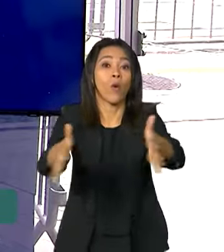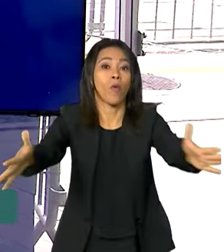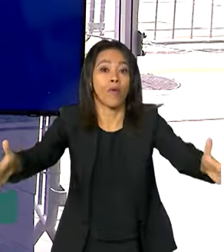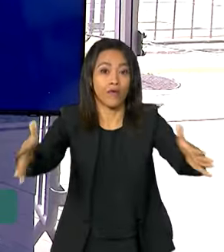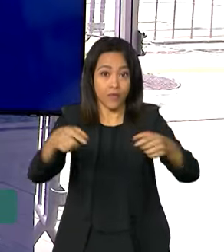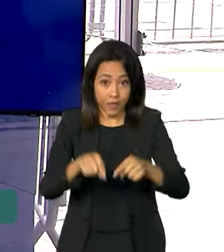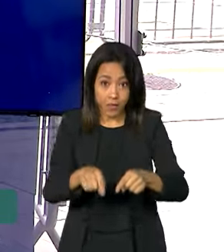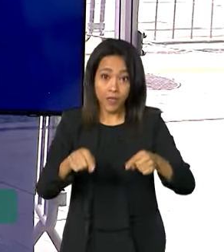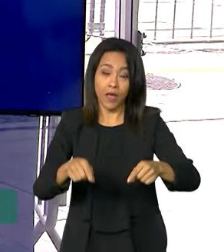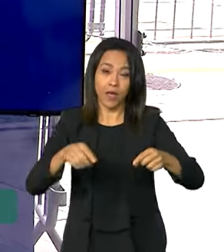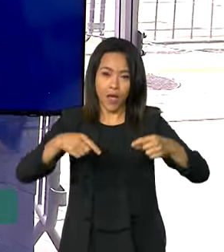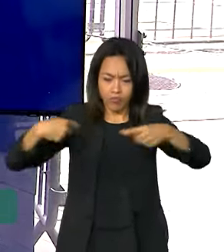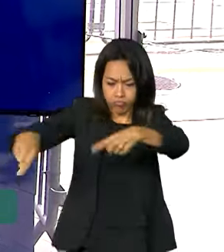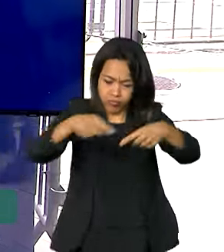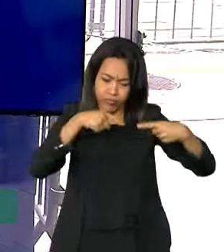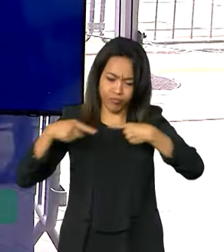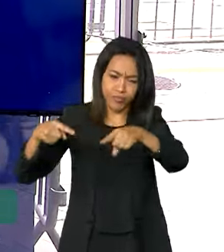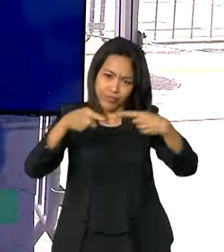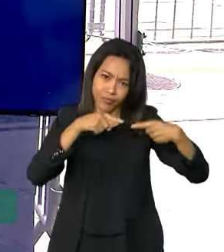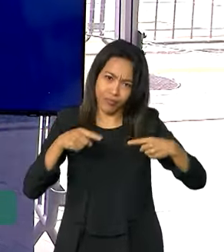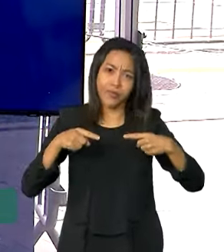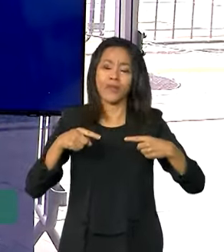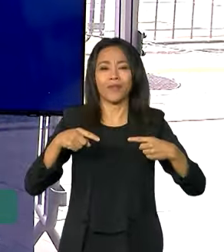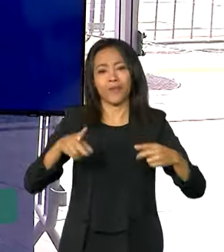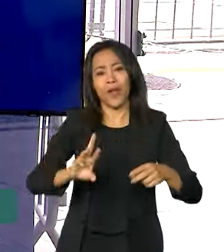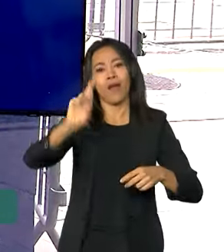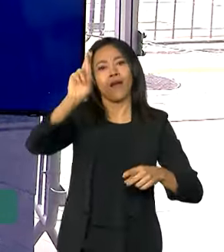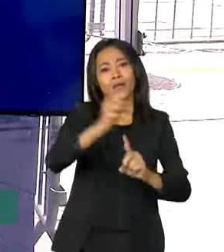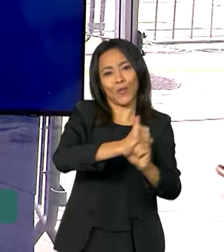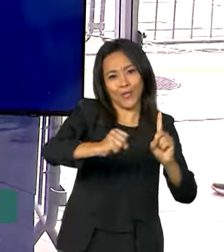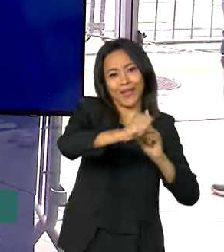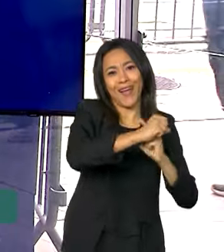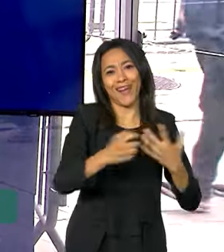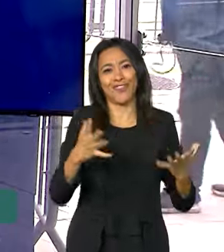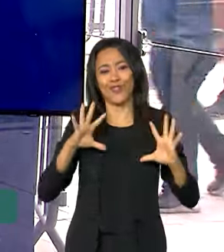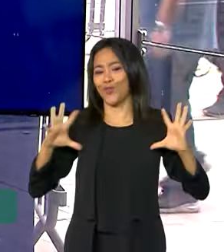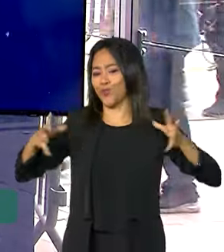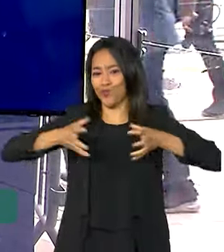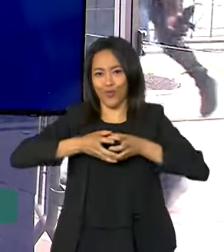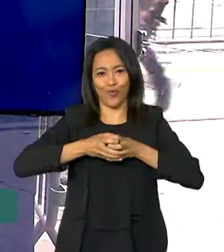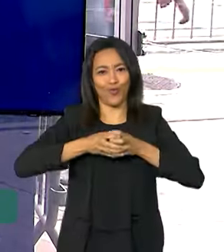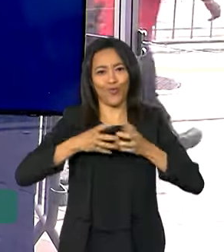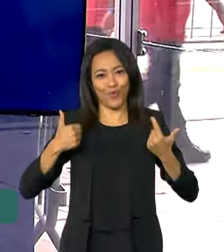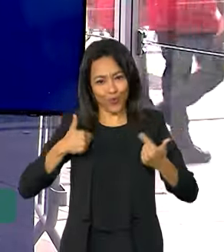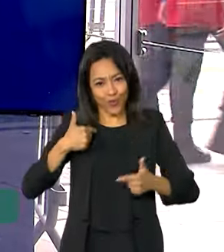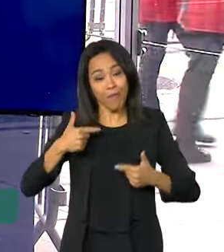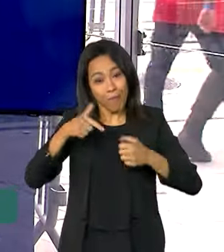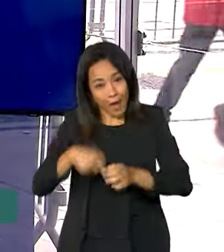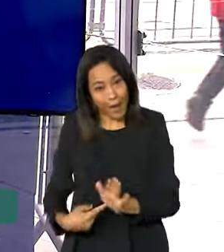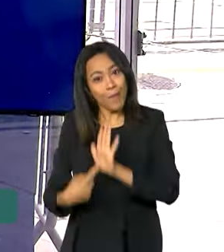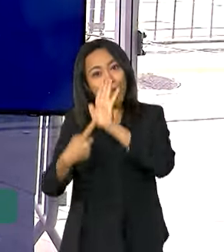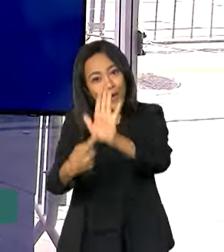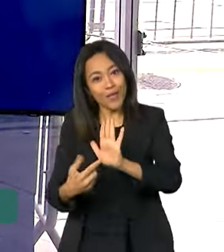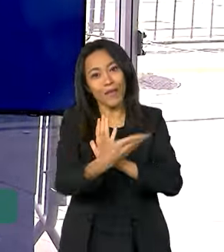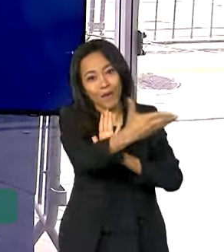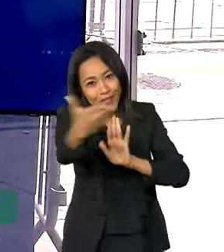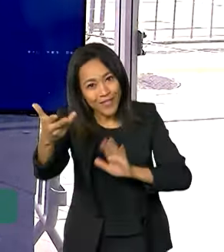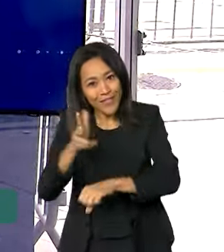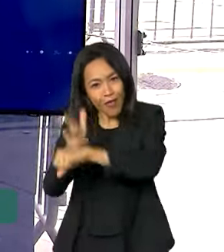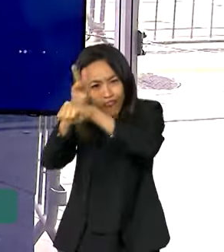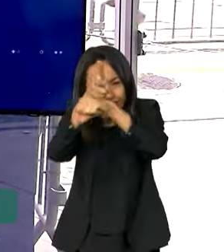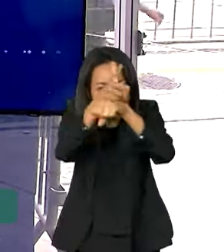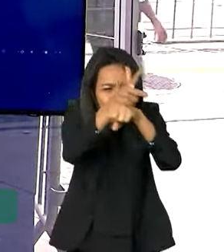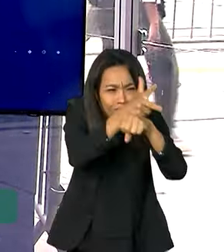pela sociedade civil. Então, a gente está aqui, Canal Gov, todo mundo aqui empenhado em trazer a melhor cobertura para você. Vocês vão acompanhar